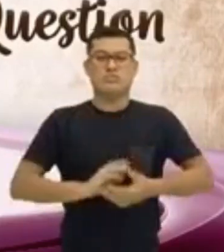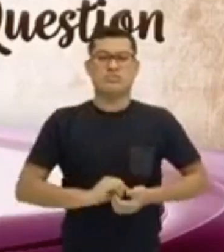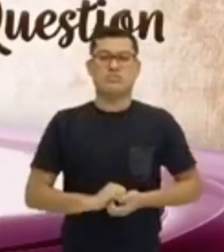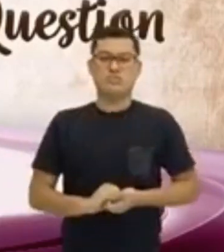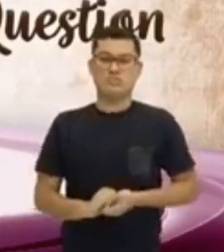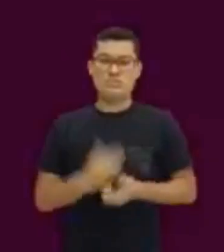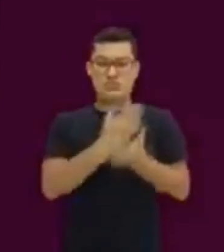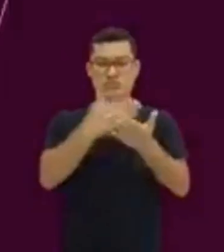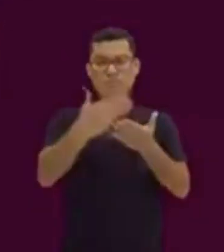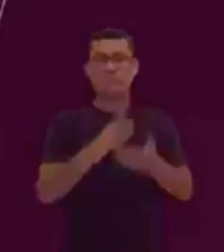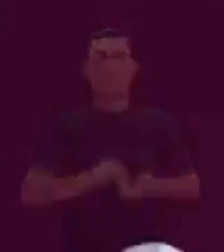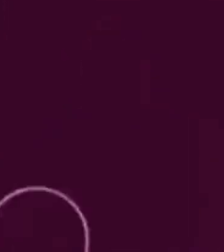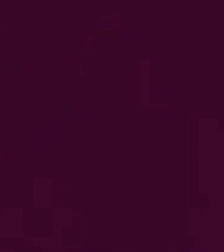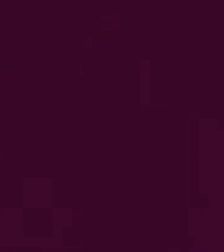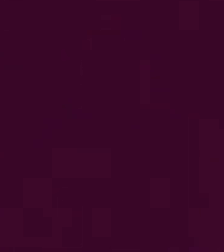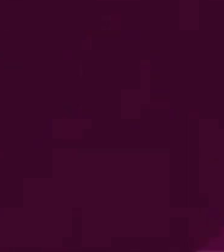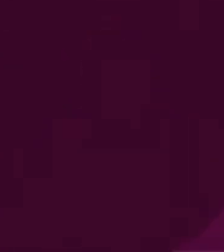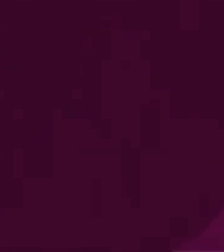Vamos começar?